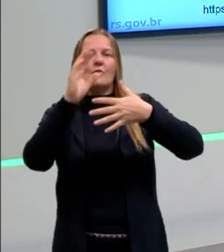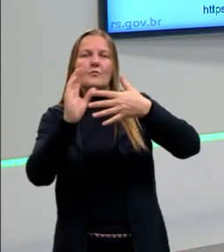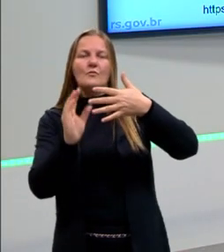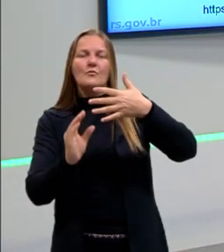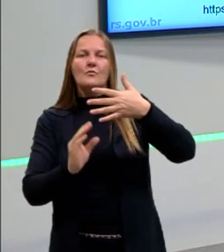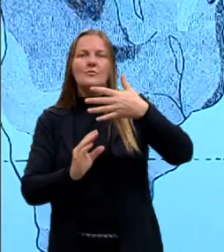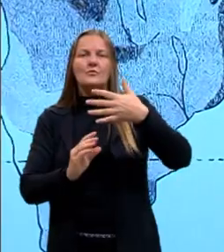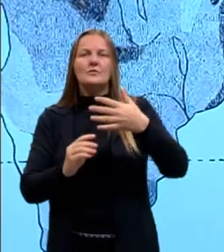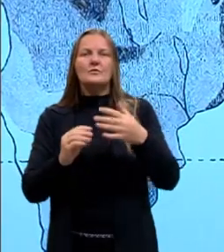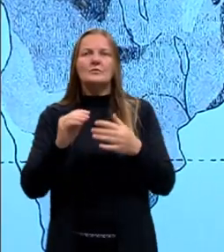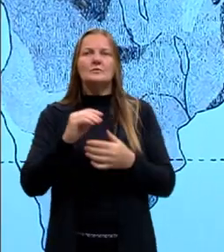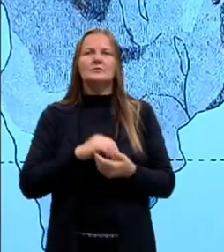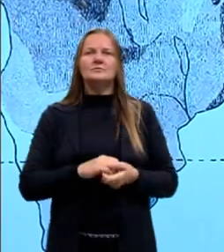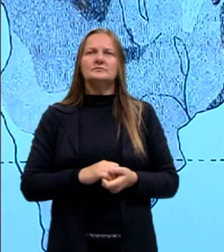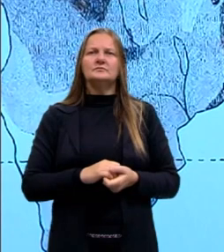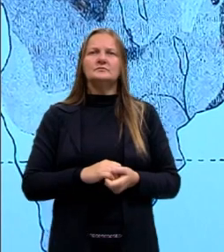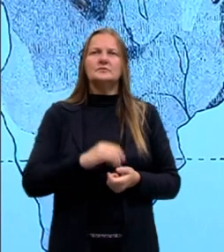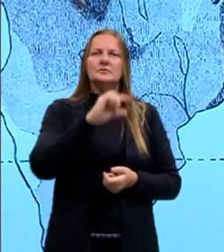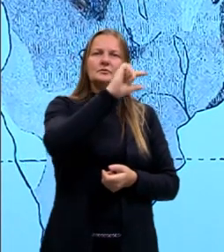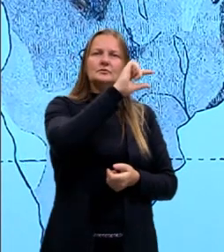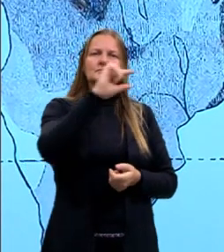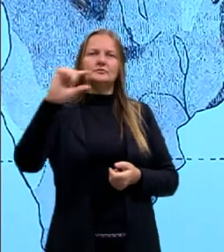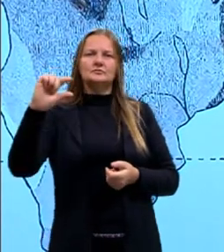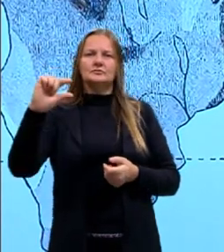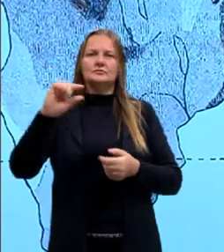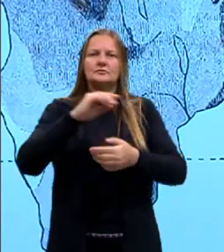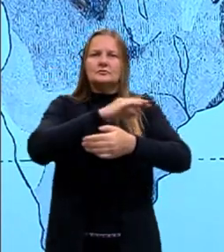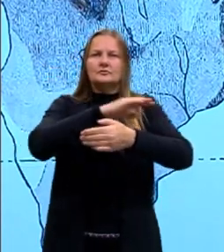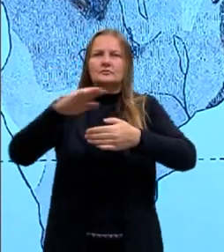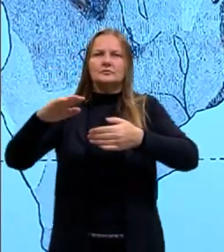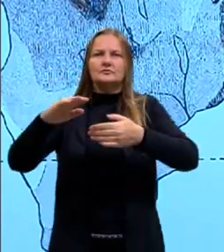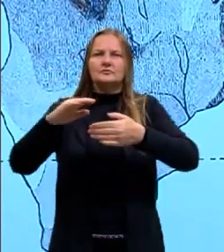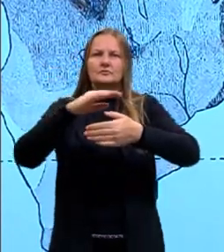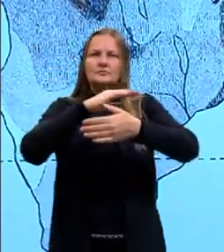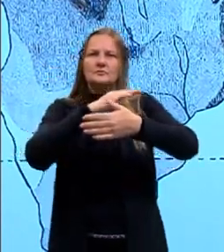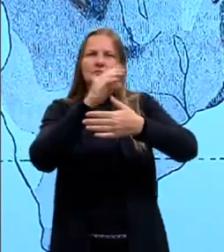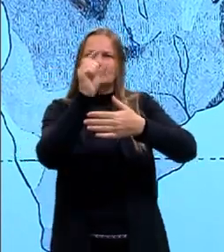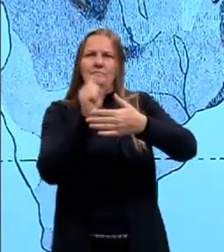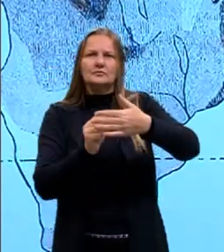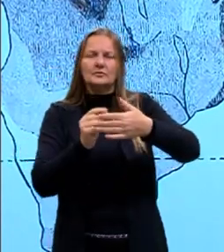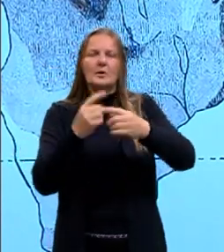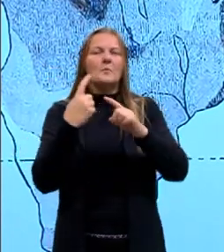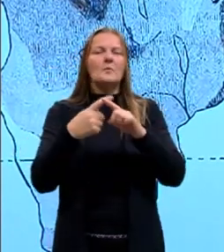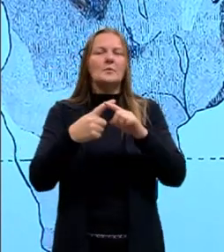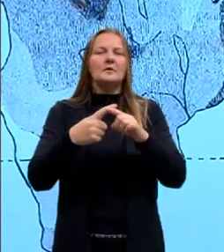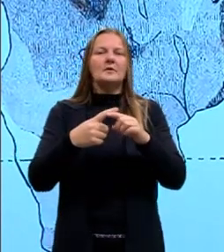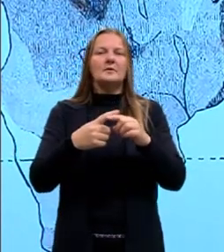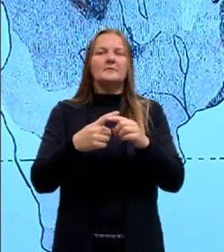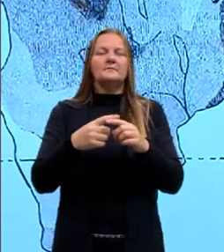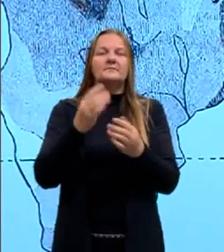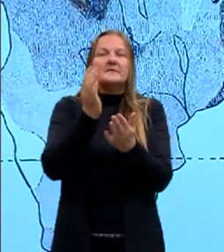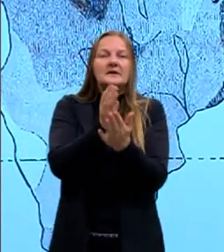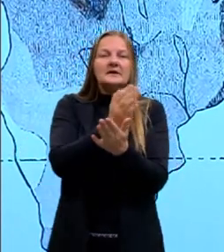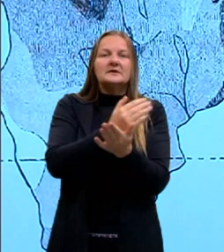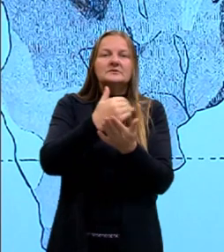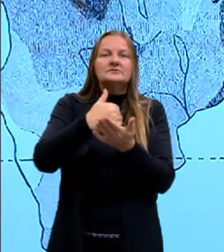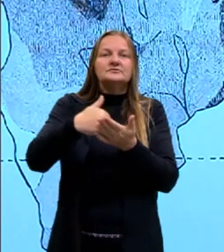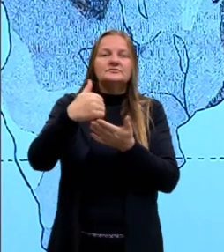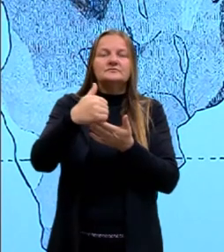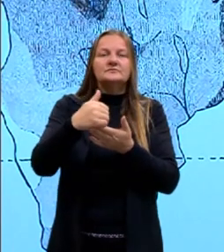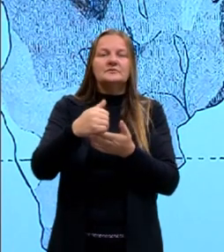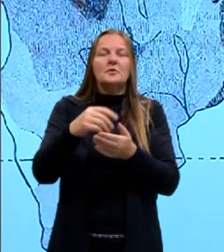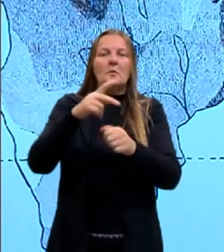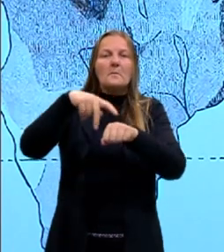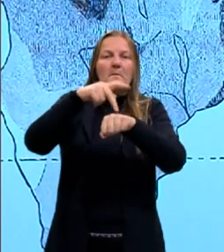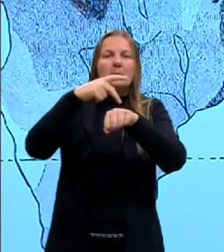lineares, fronteiras aqui bem regulares. O que isso nos mostra? Que essa divisão entre